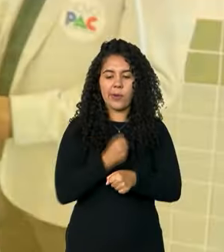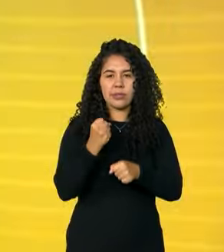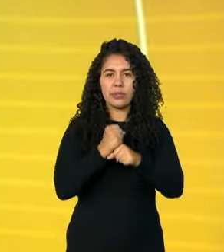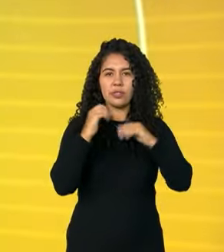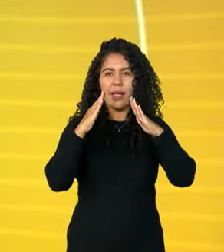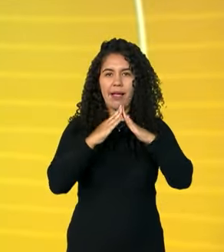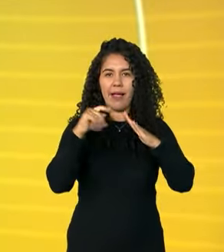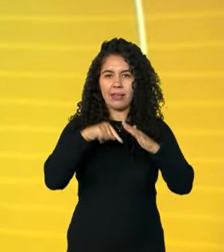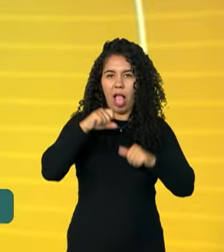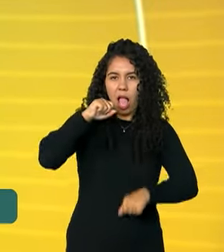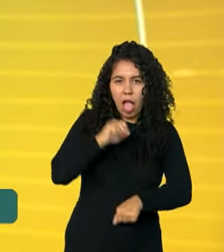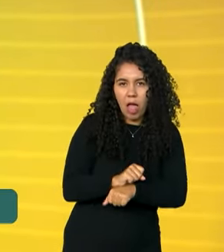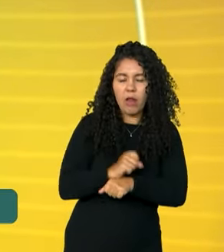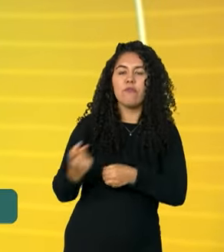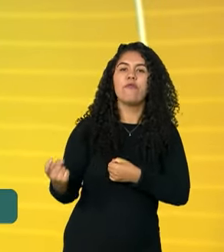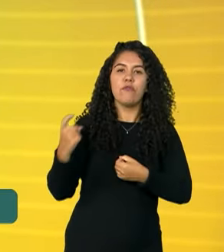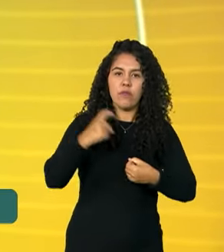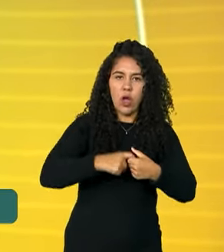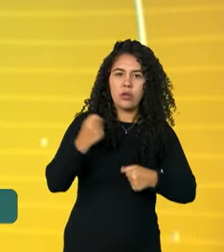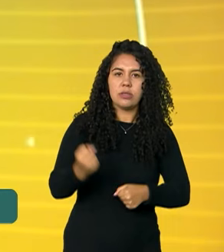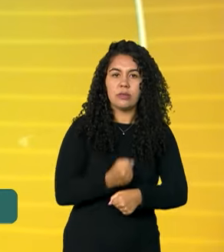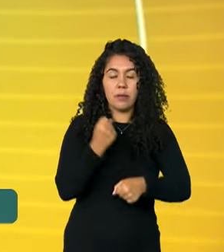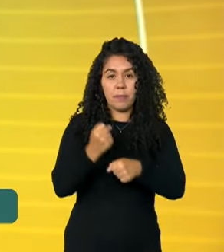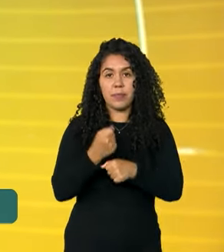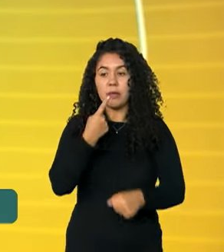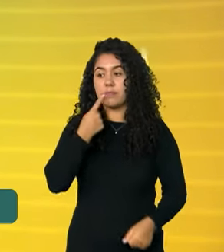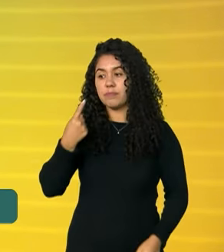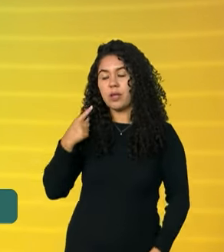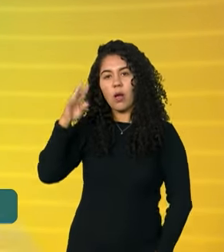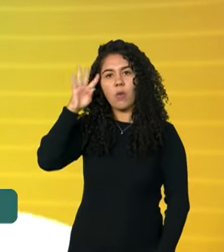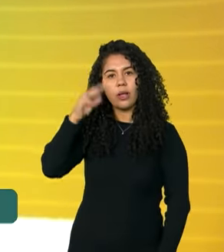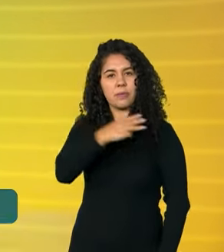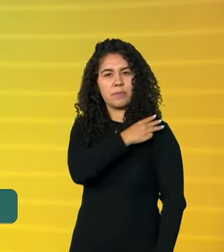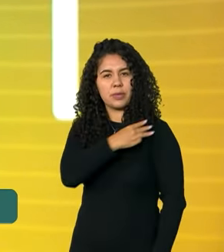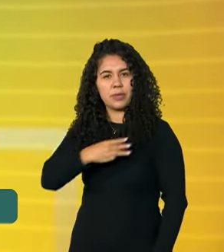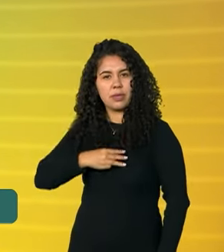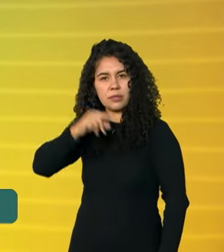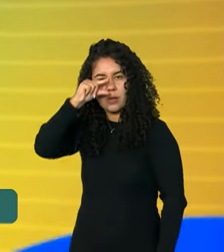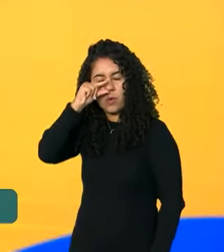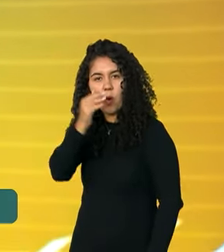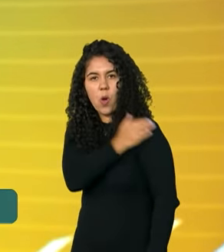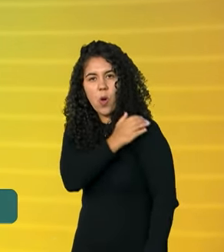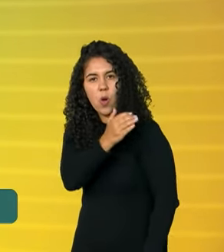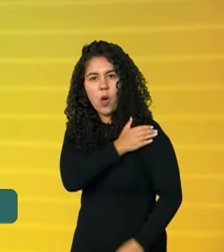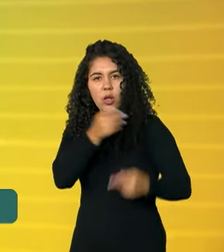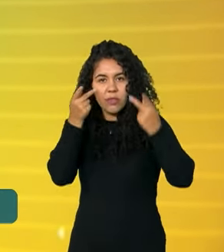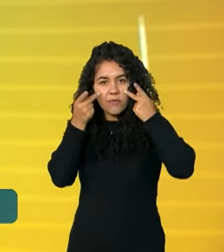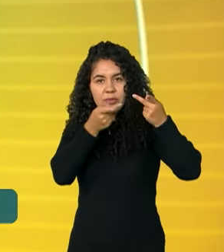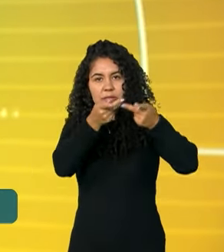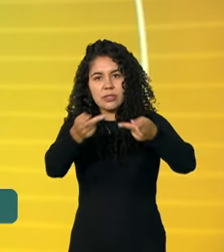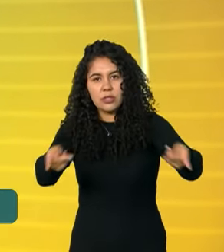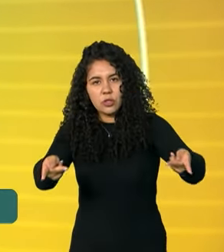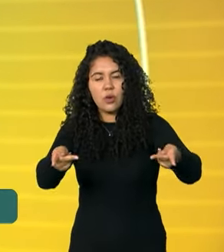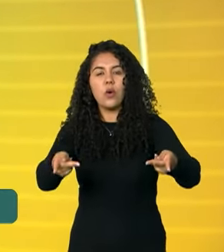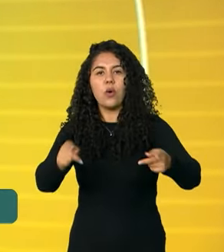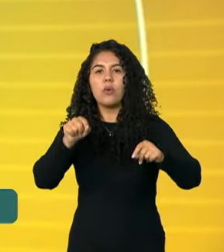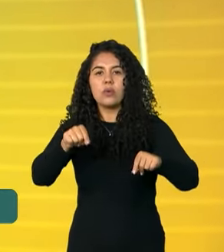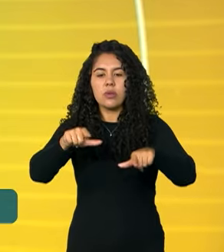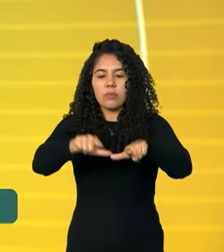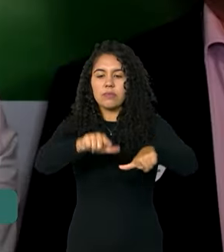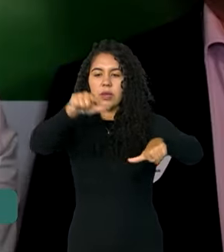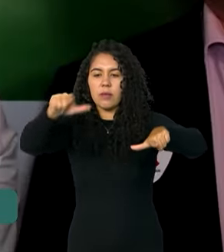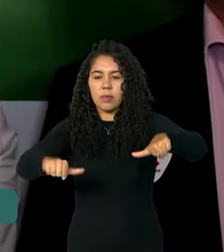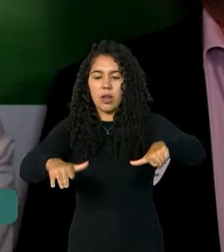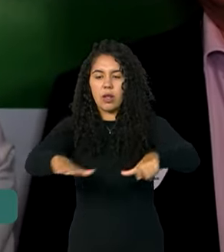Nessa quarta-feira, o ministro Rui Costa, da Casa Civil, visitou a obra de ampliação do Instituto Federal do Maranhão.